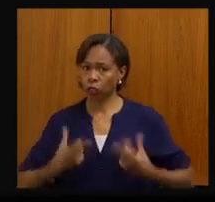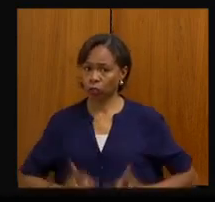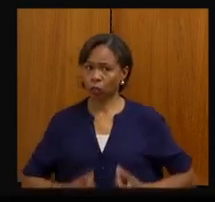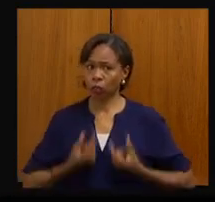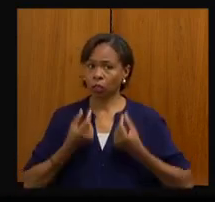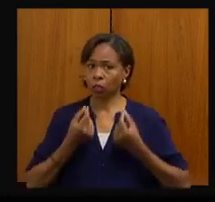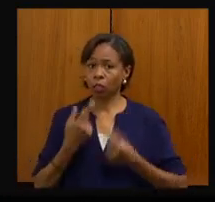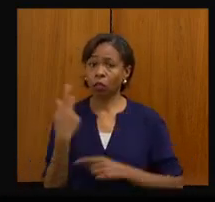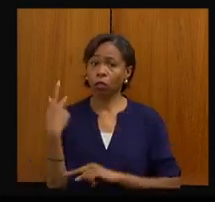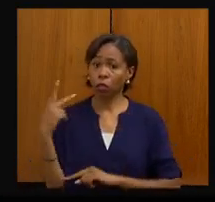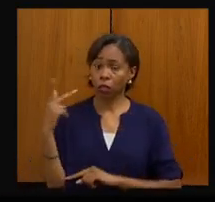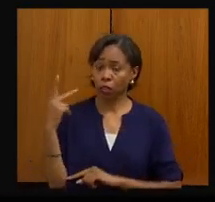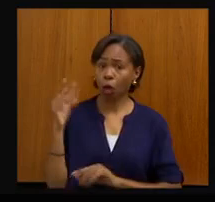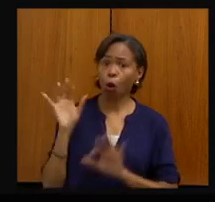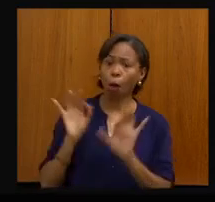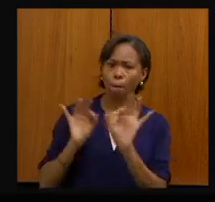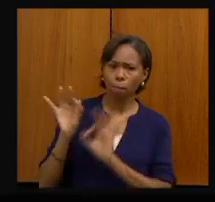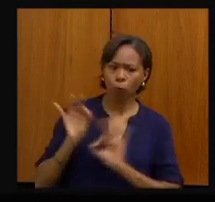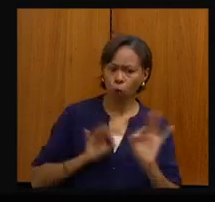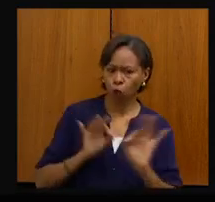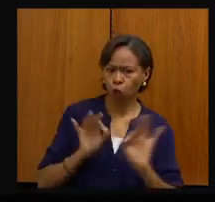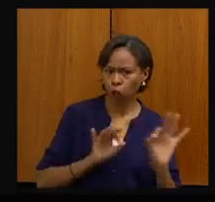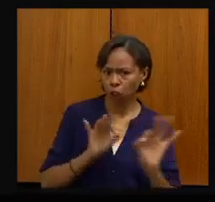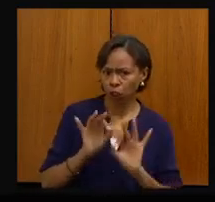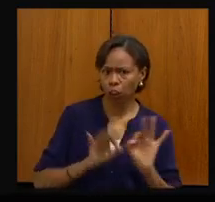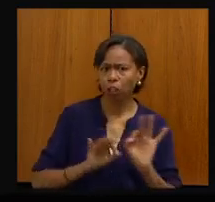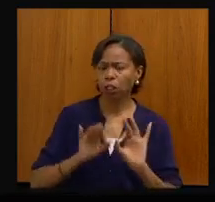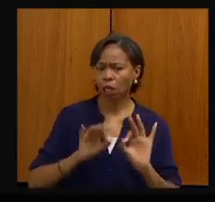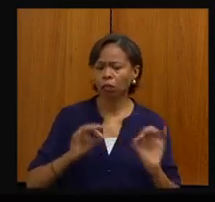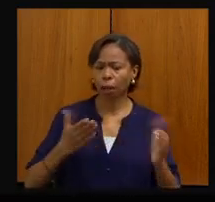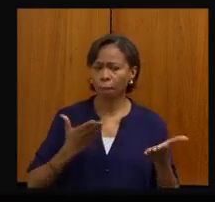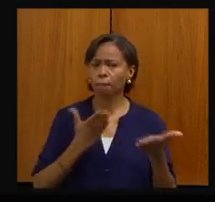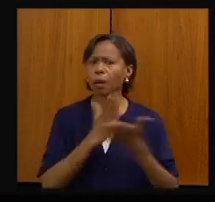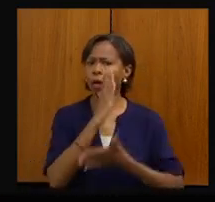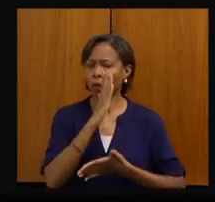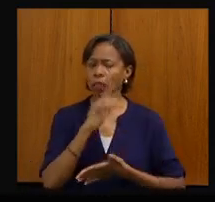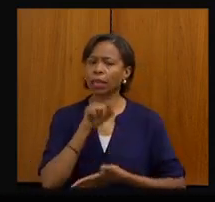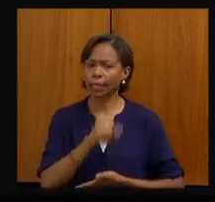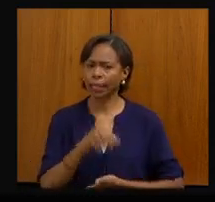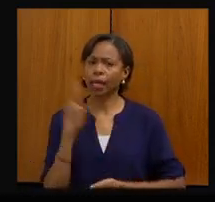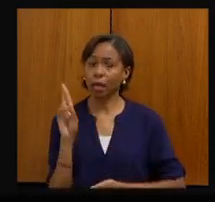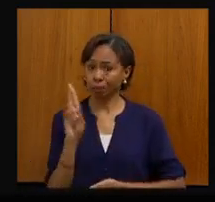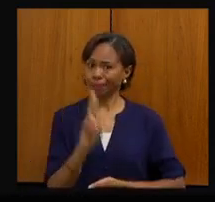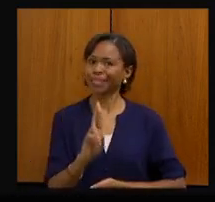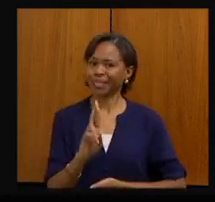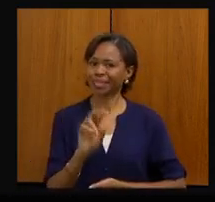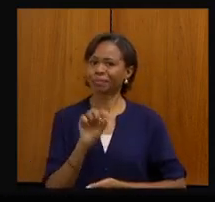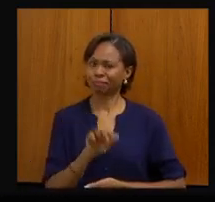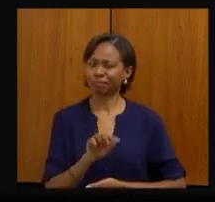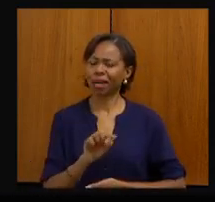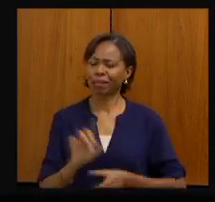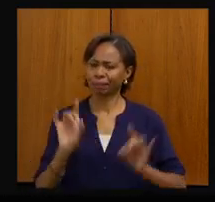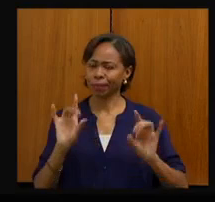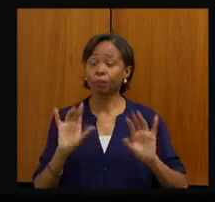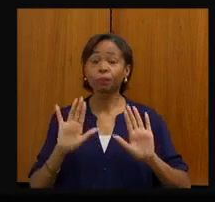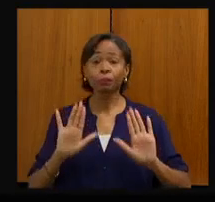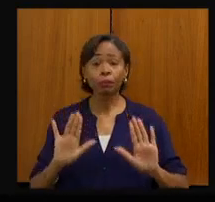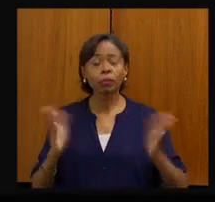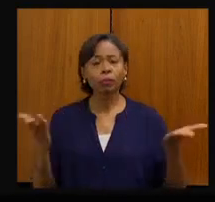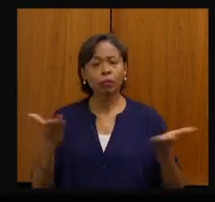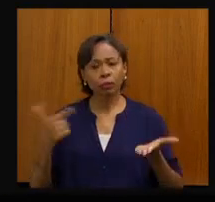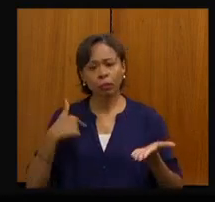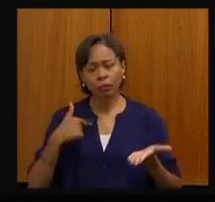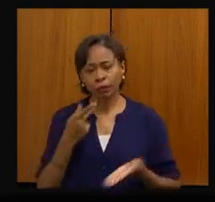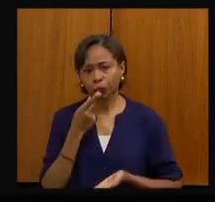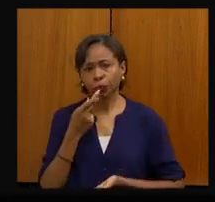unanimidade. Enfim, ele nos representa quando se fala em oncologia. Mas eu quero hoje trazer a minha fala